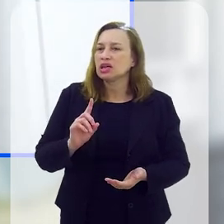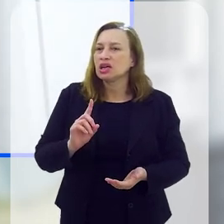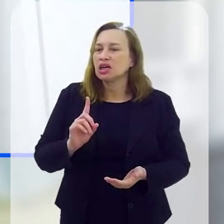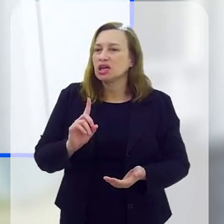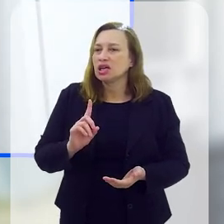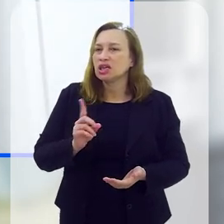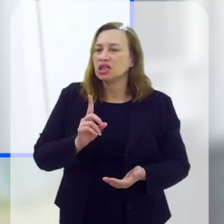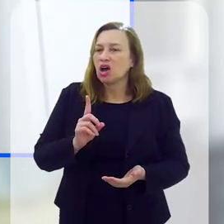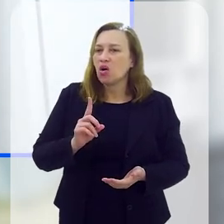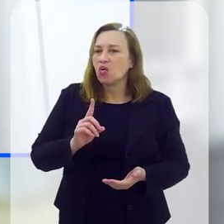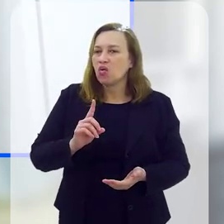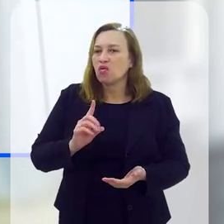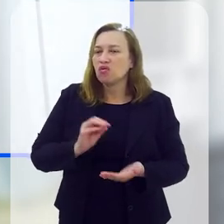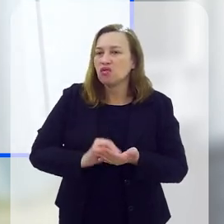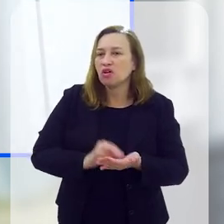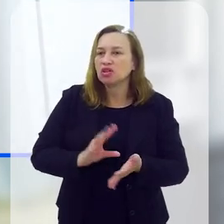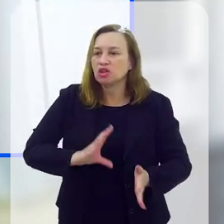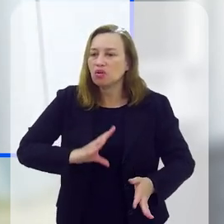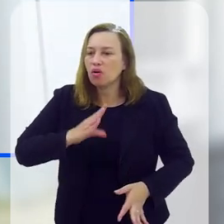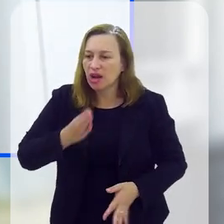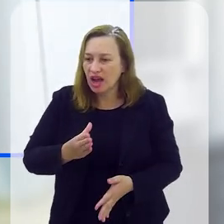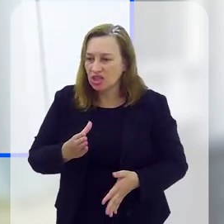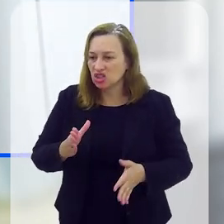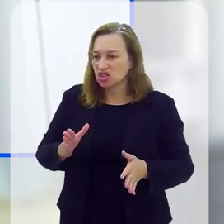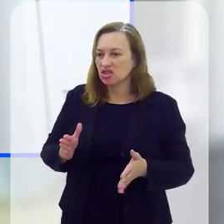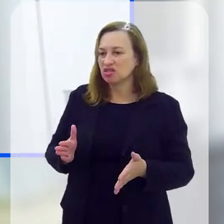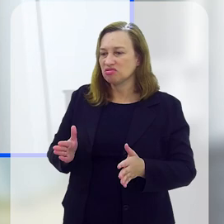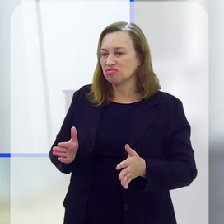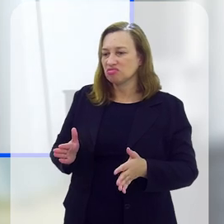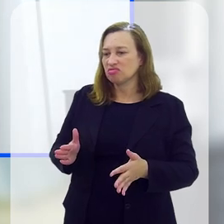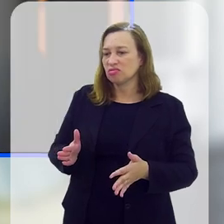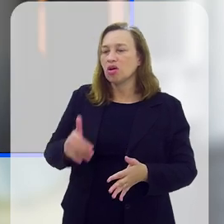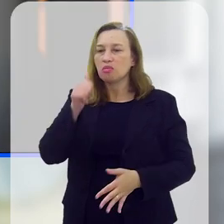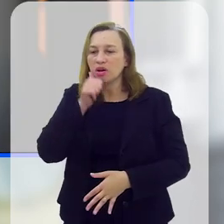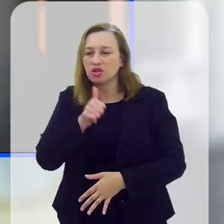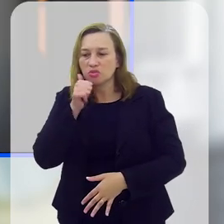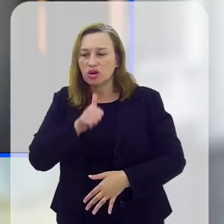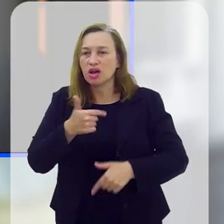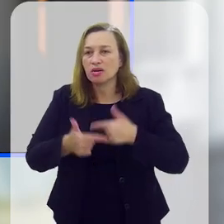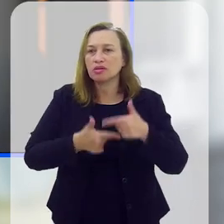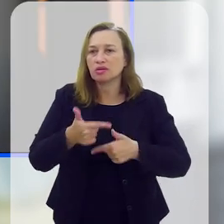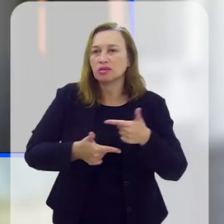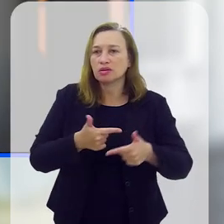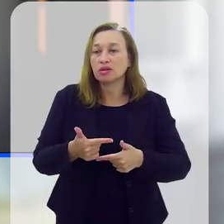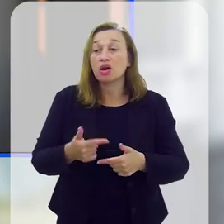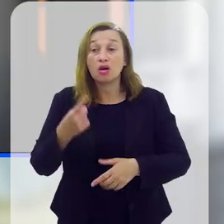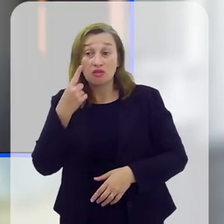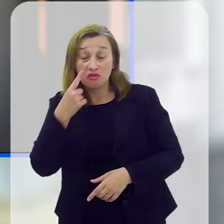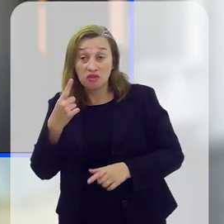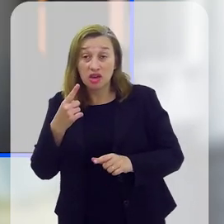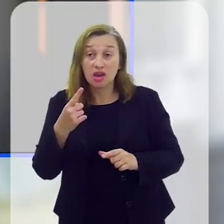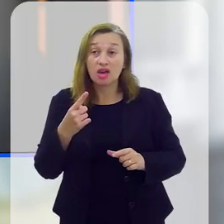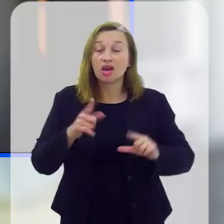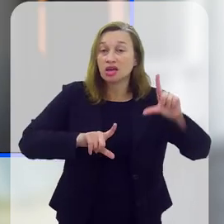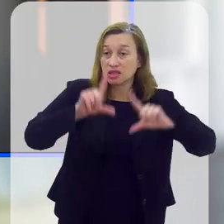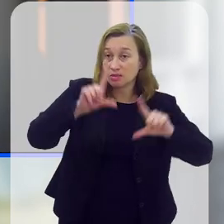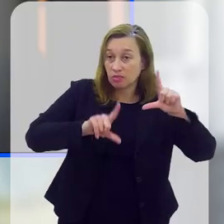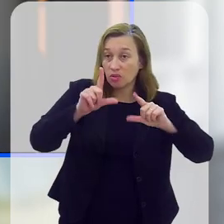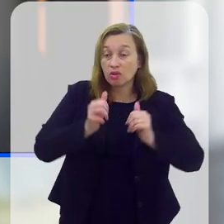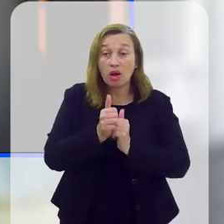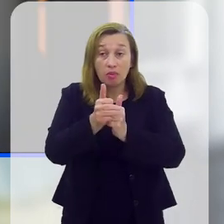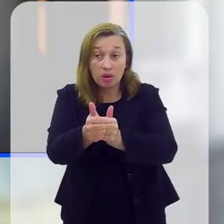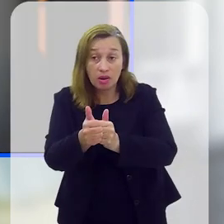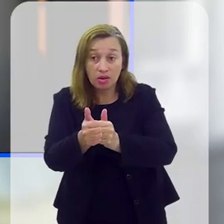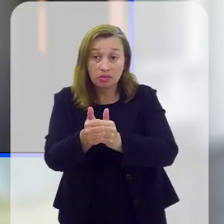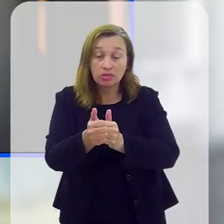desencorajamento das mulheres a procurar os serviços públicos. Muito obrigada, delegada Bárbara. E se você